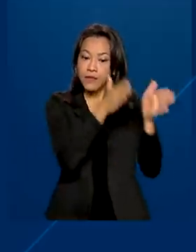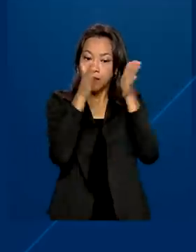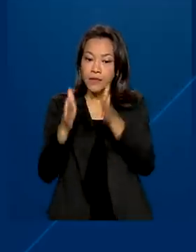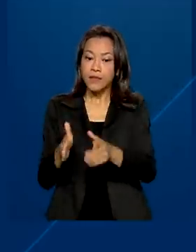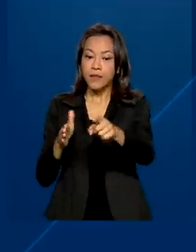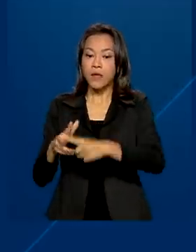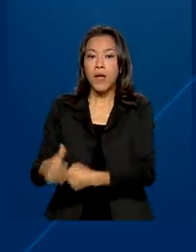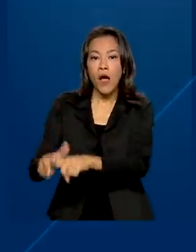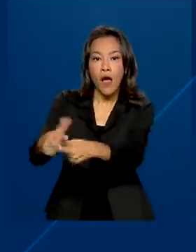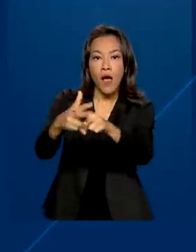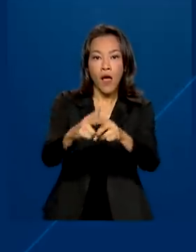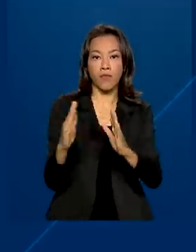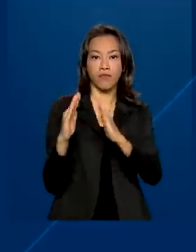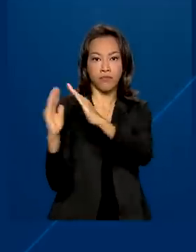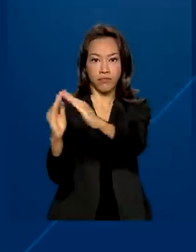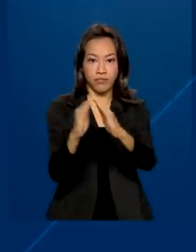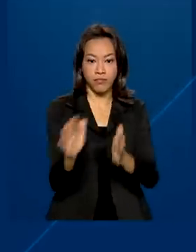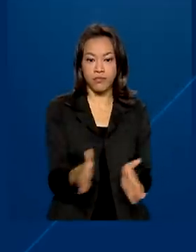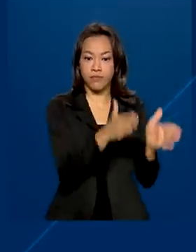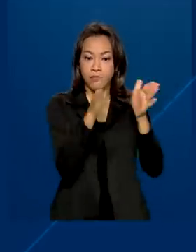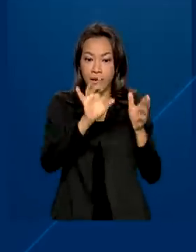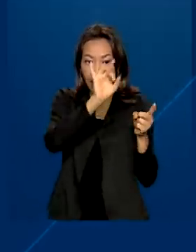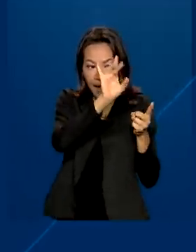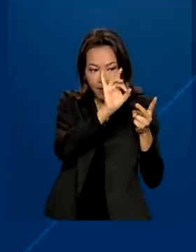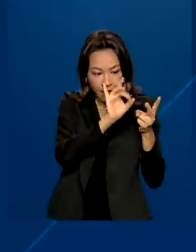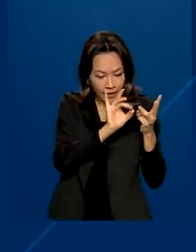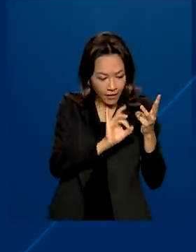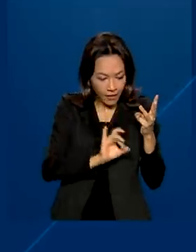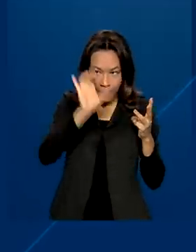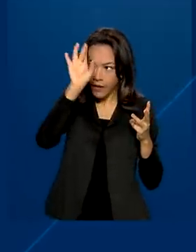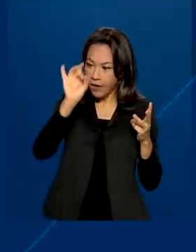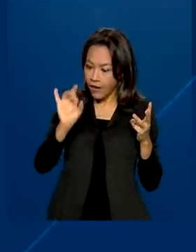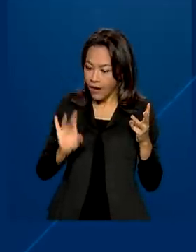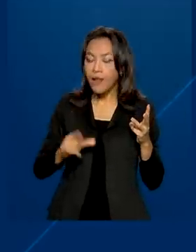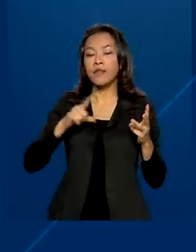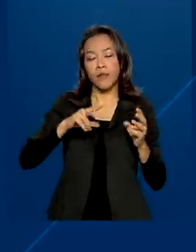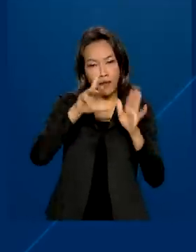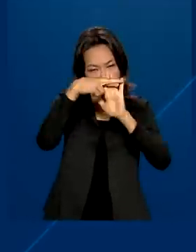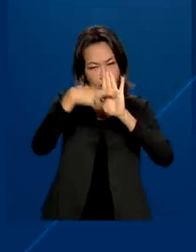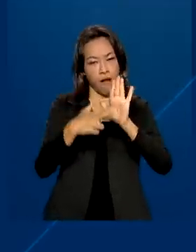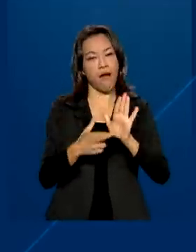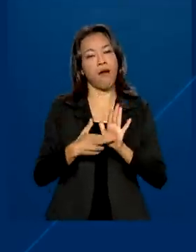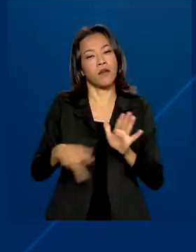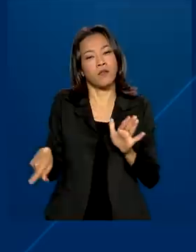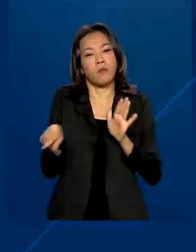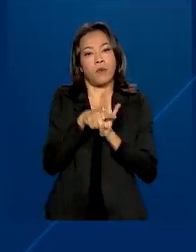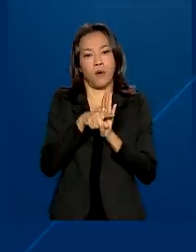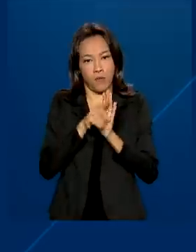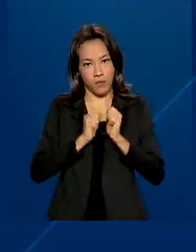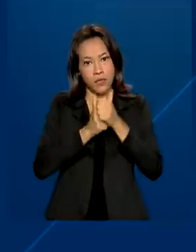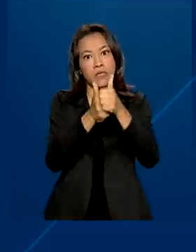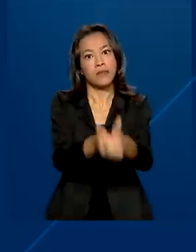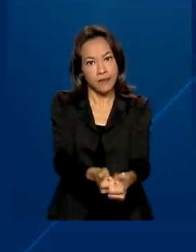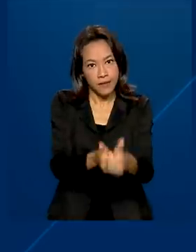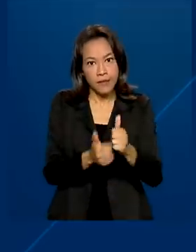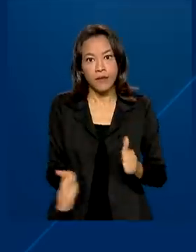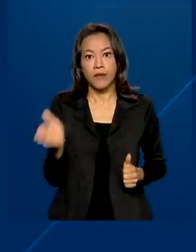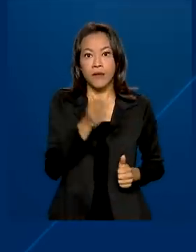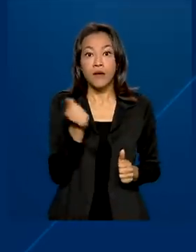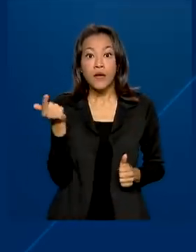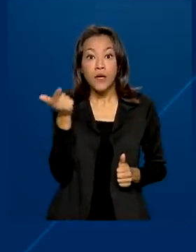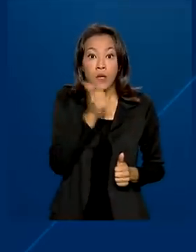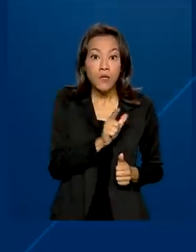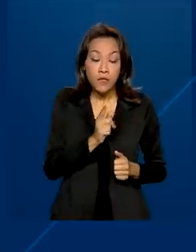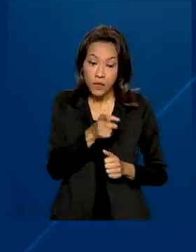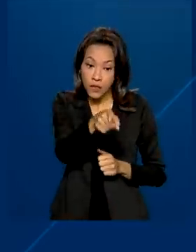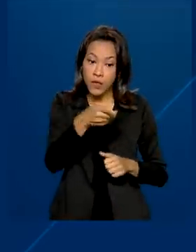habitacional. Para cada modalidade, há diferentes critérios a serem cumpridos. Uma das exigências para ter acesso